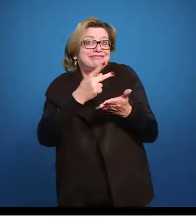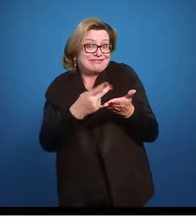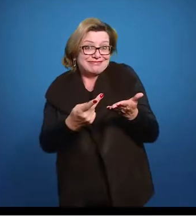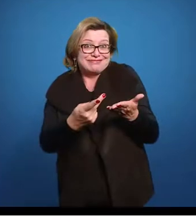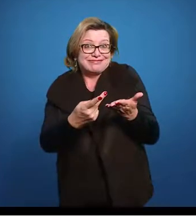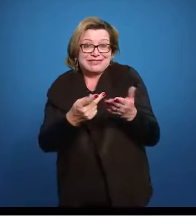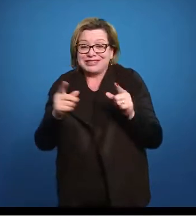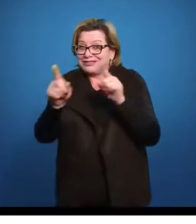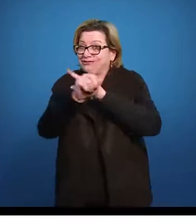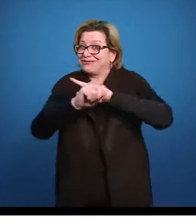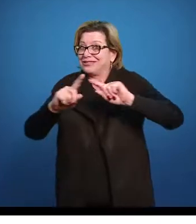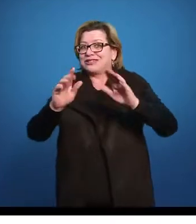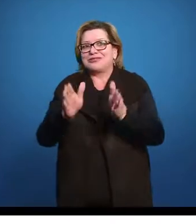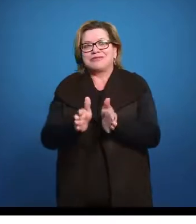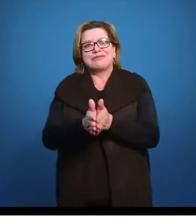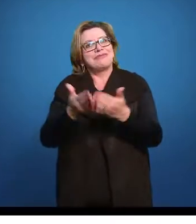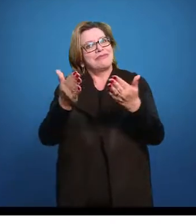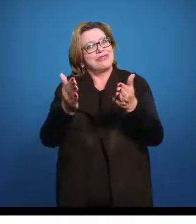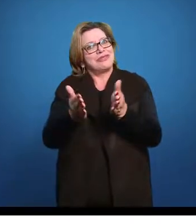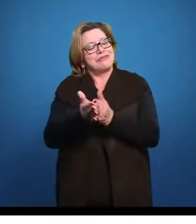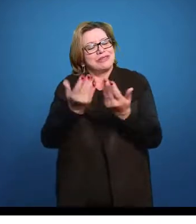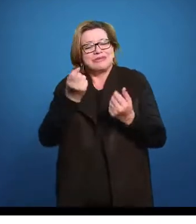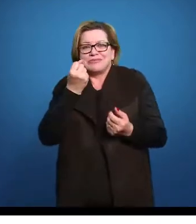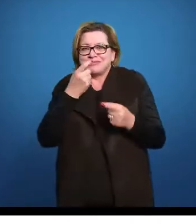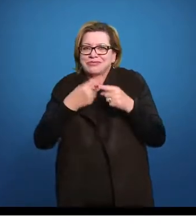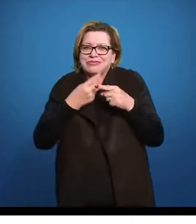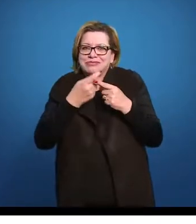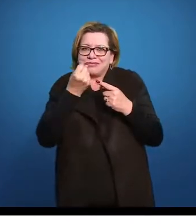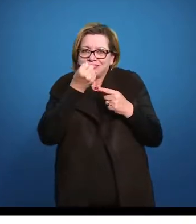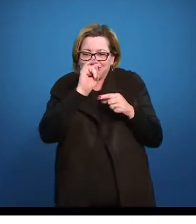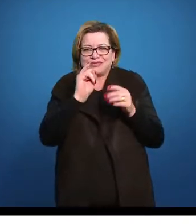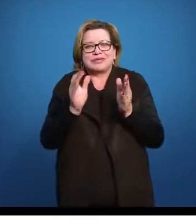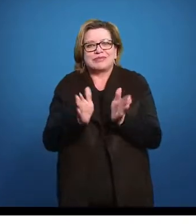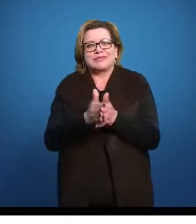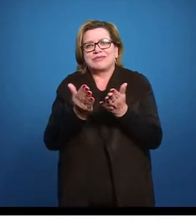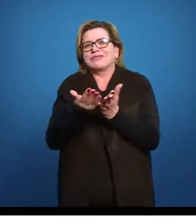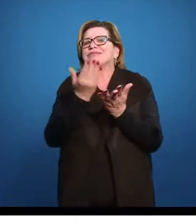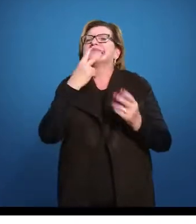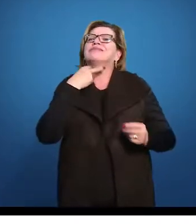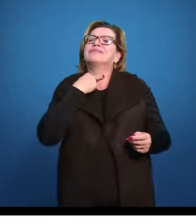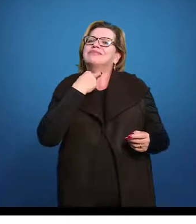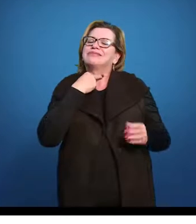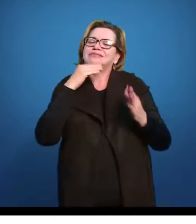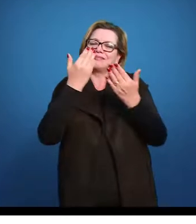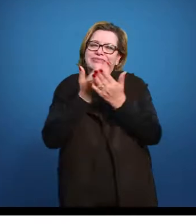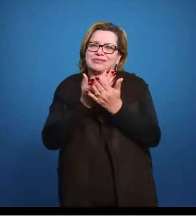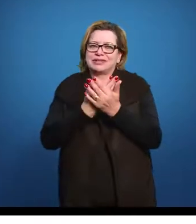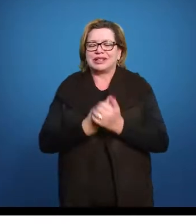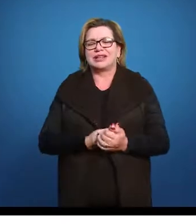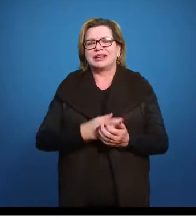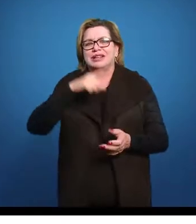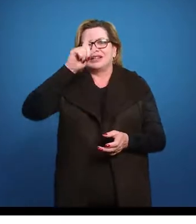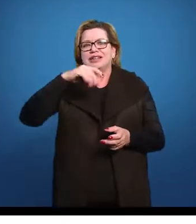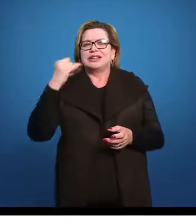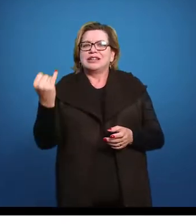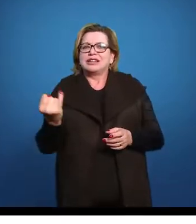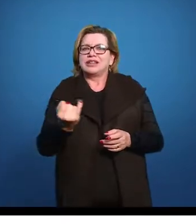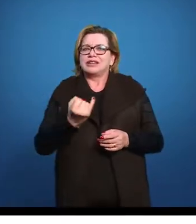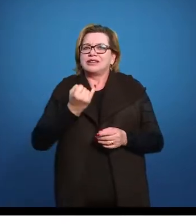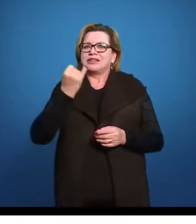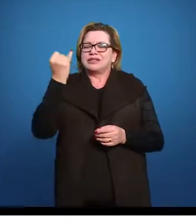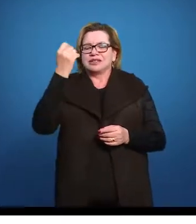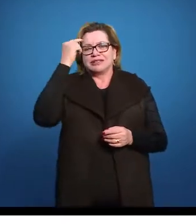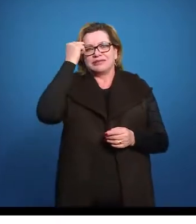pobres de modo algum, porque senão eles não poderiam nem estudar. Então, é importante a gente pensar em tudo isso, porque é nesse